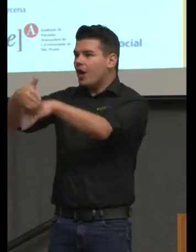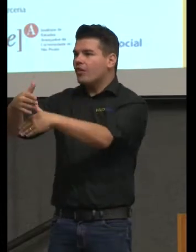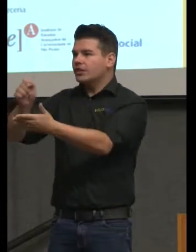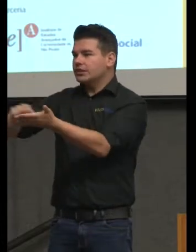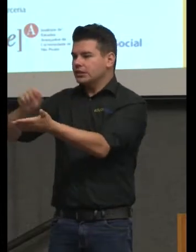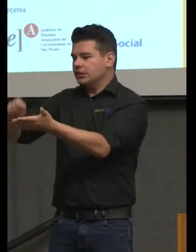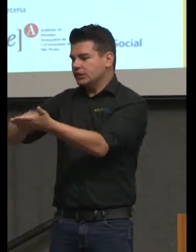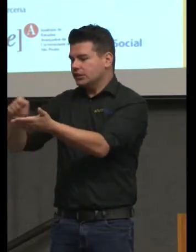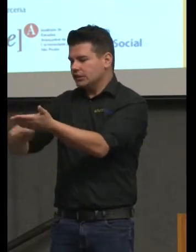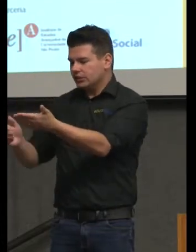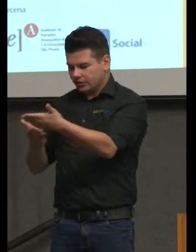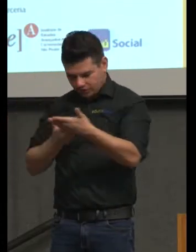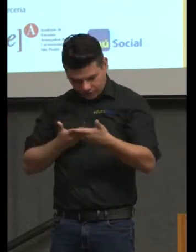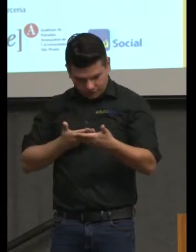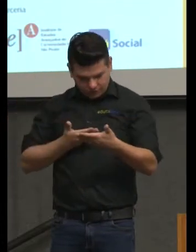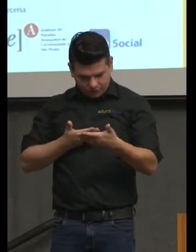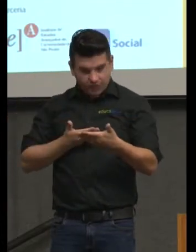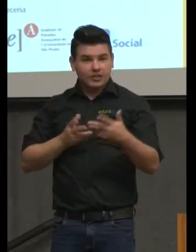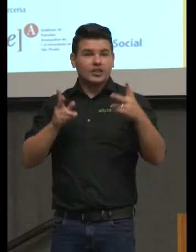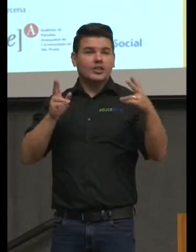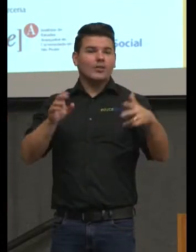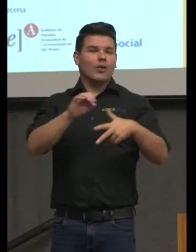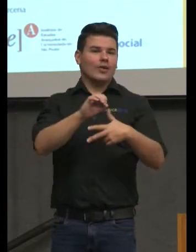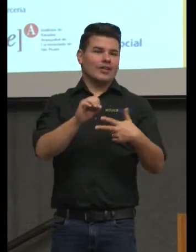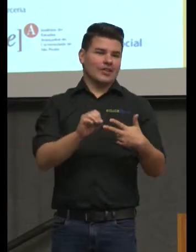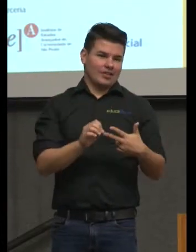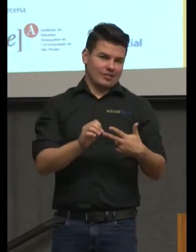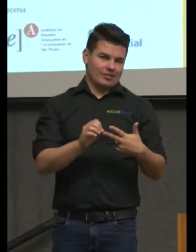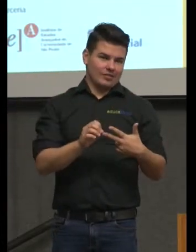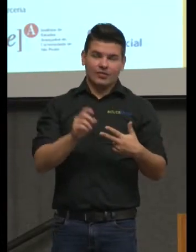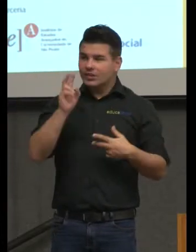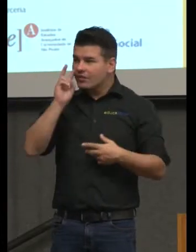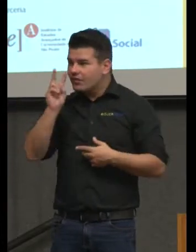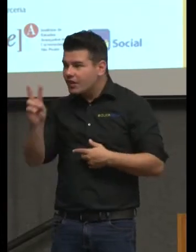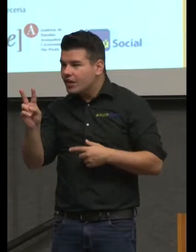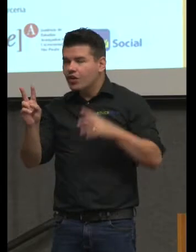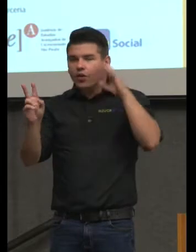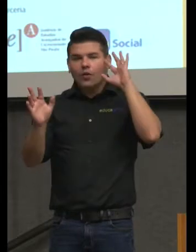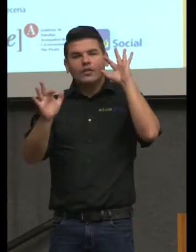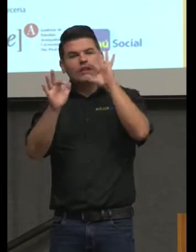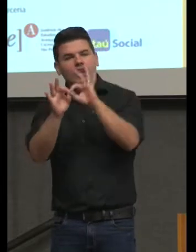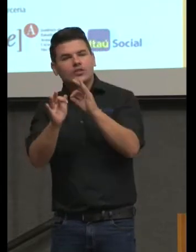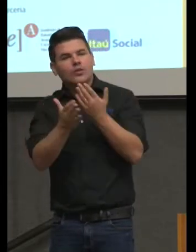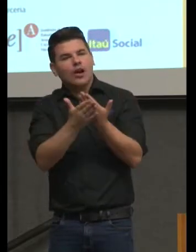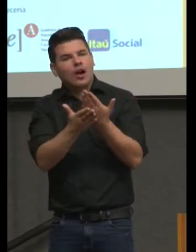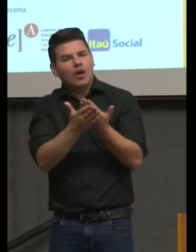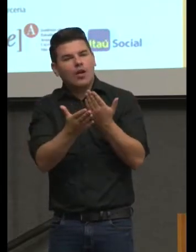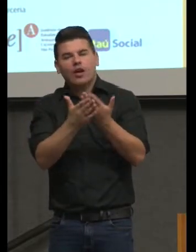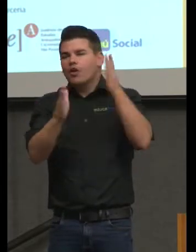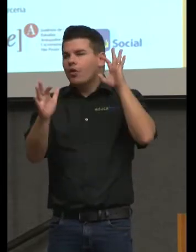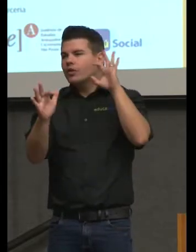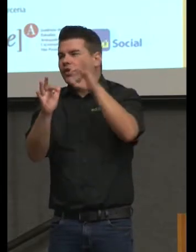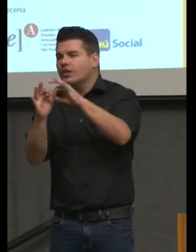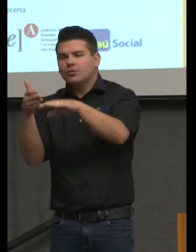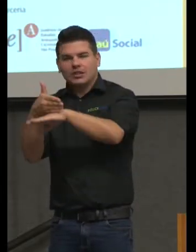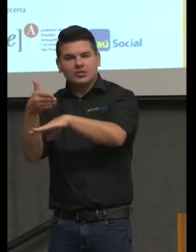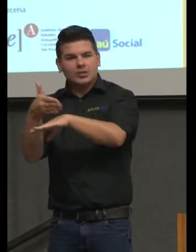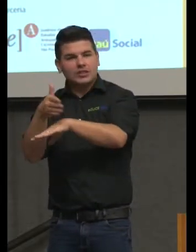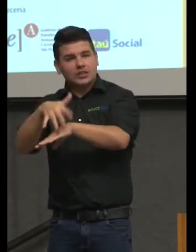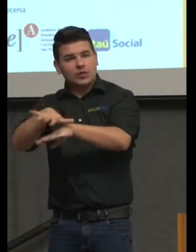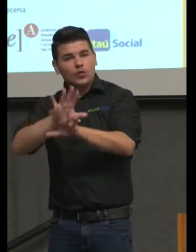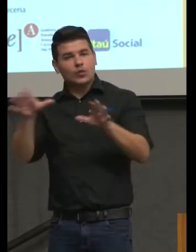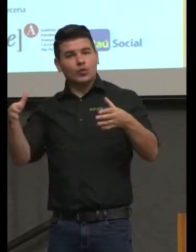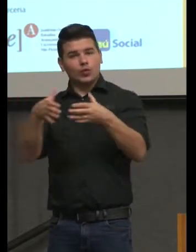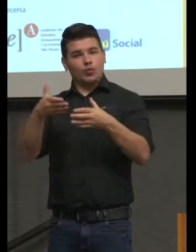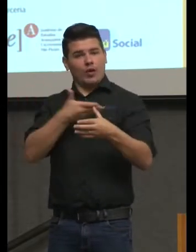como a redação do Enem você avalia isso em contexto e avalia com a participação dos colegas